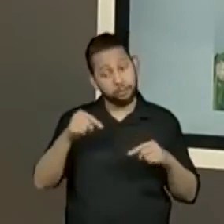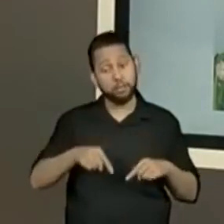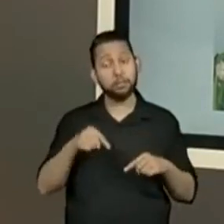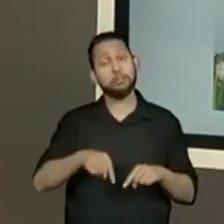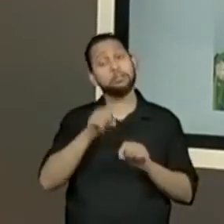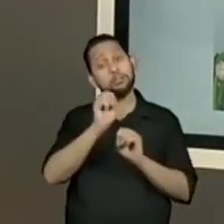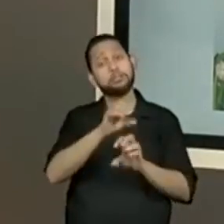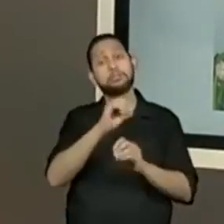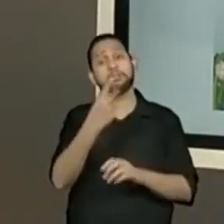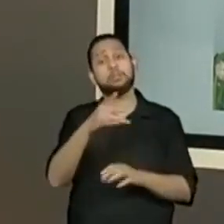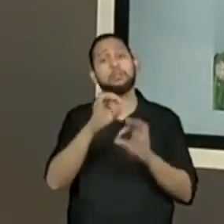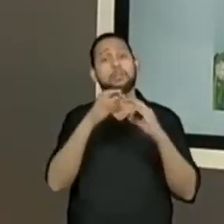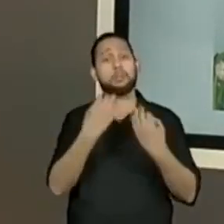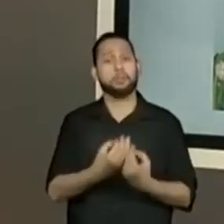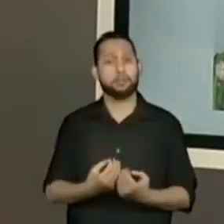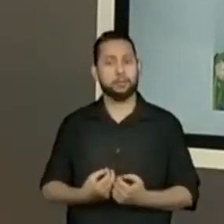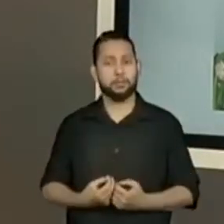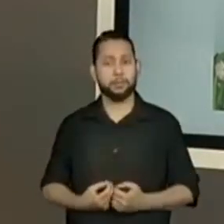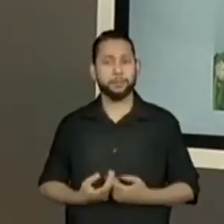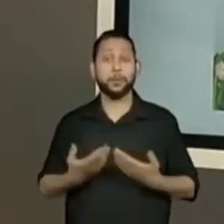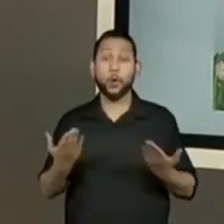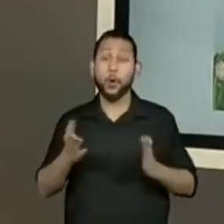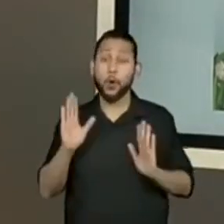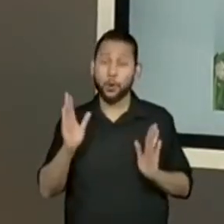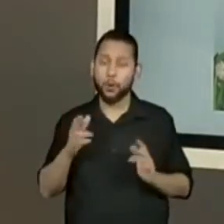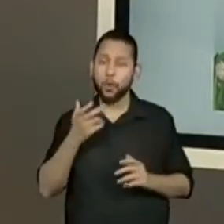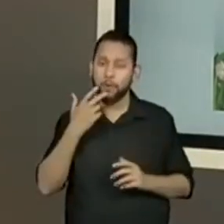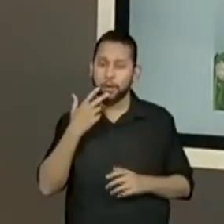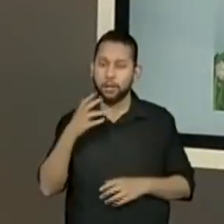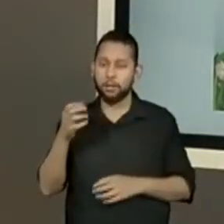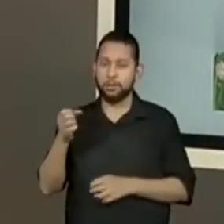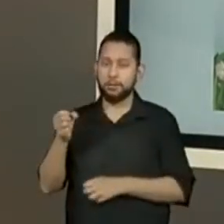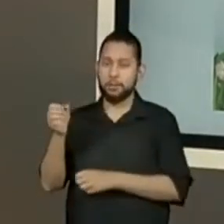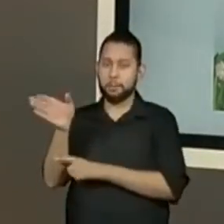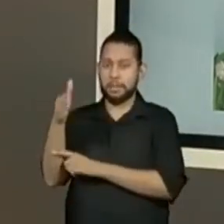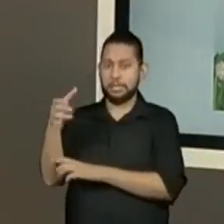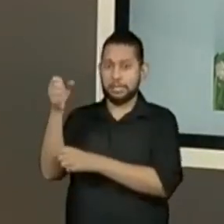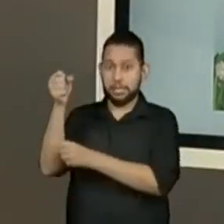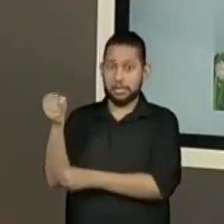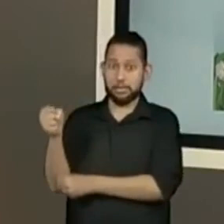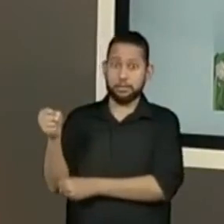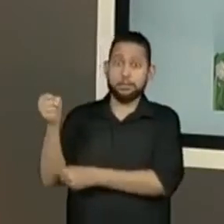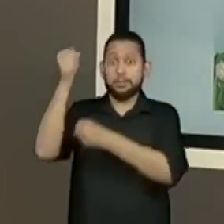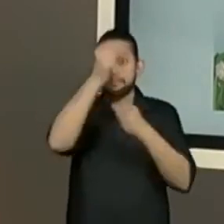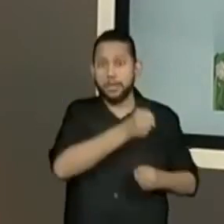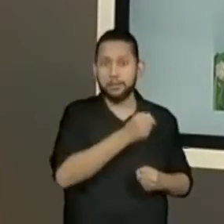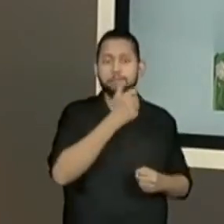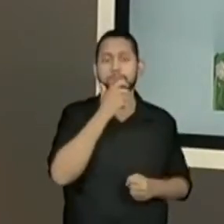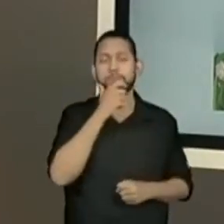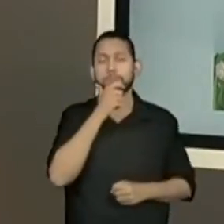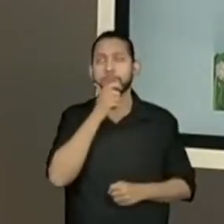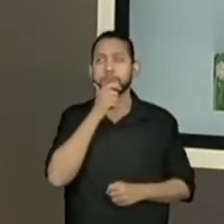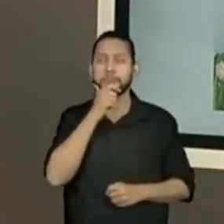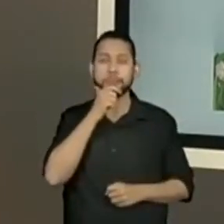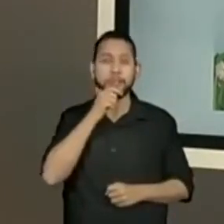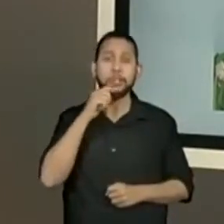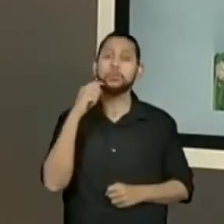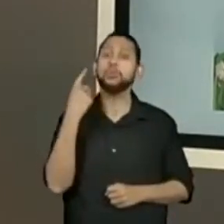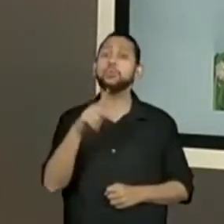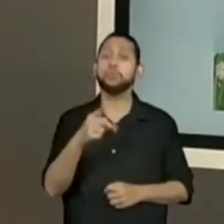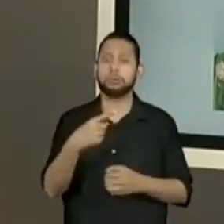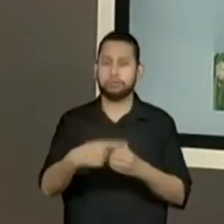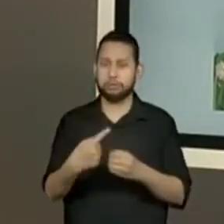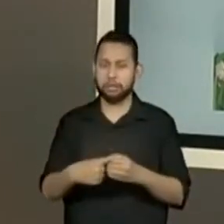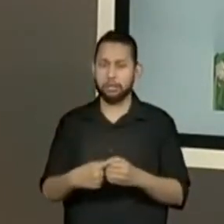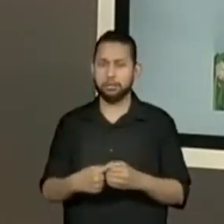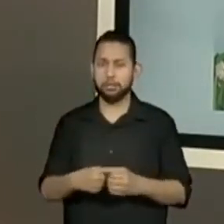gostar dessa brincadeira. Olhando assim, eu falei que é pique-bandeira. Na região que você mora, ela tem esse nome?